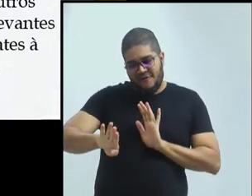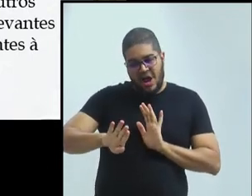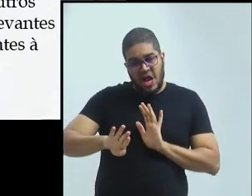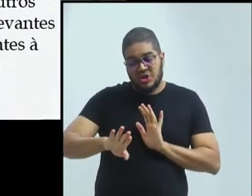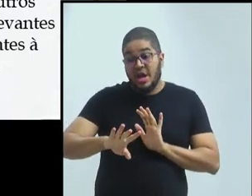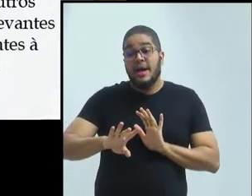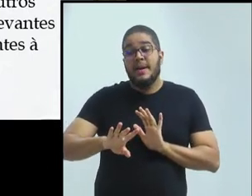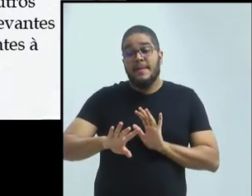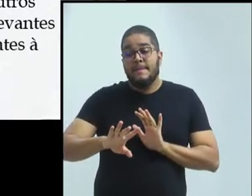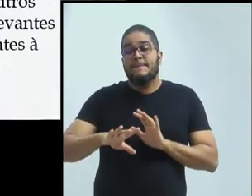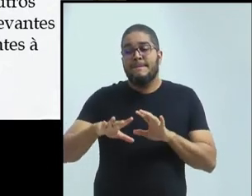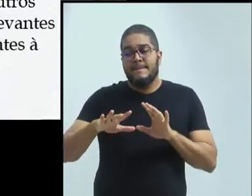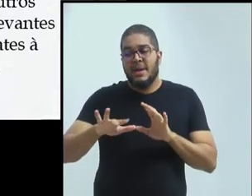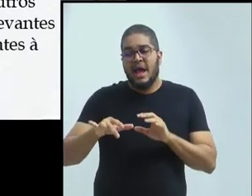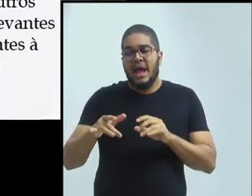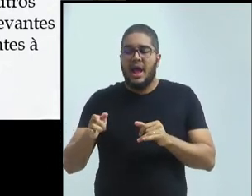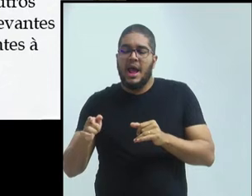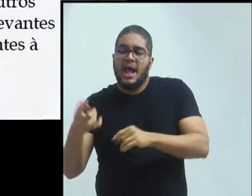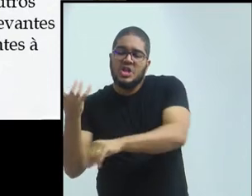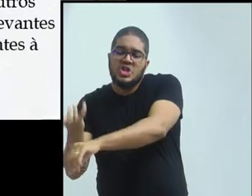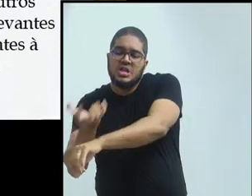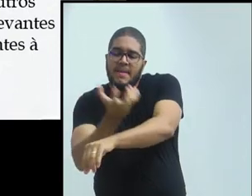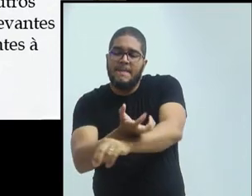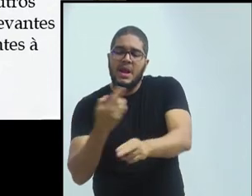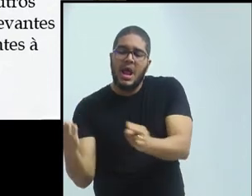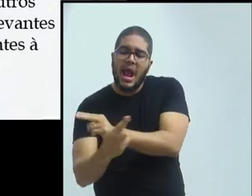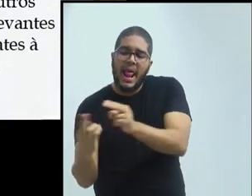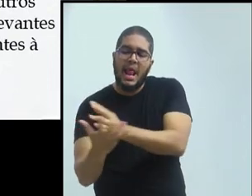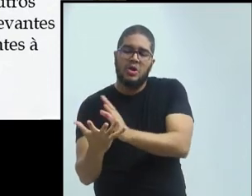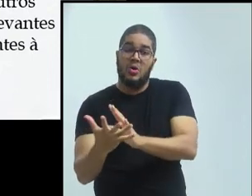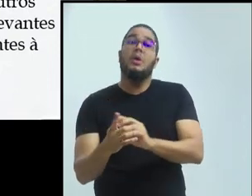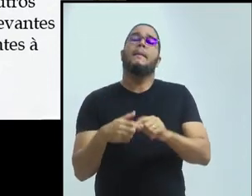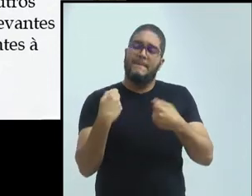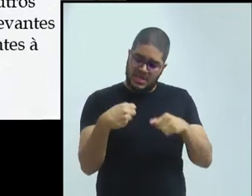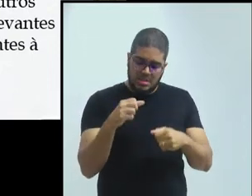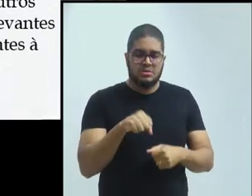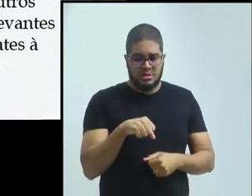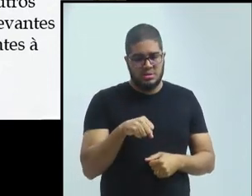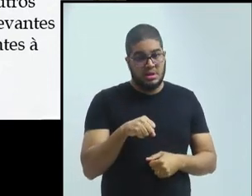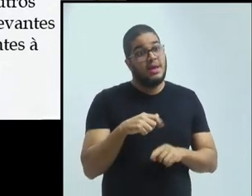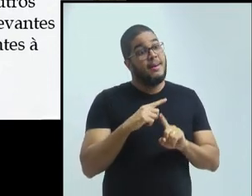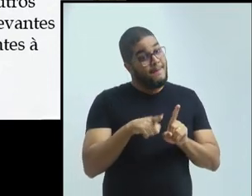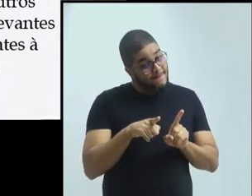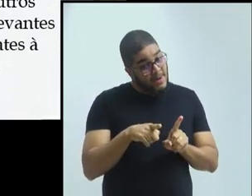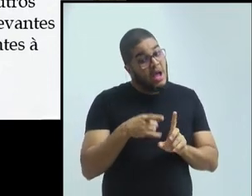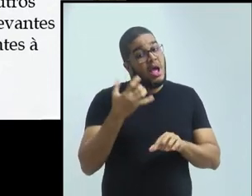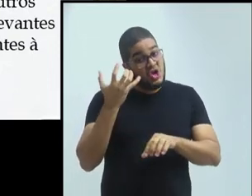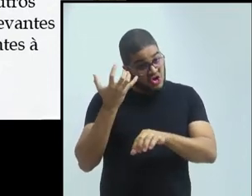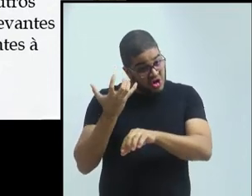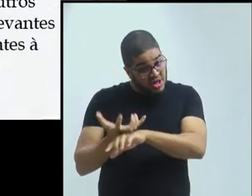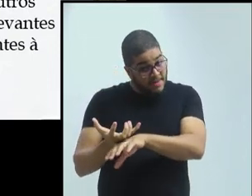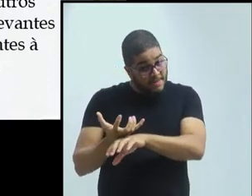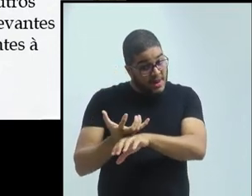estejam consonantes com a área que é a área de